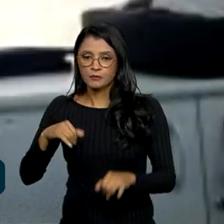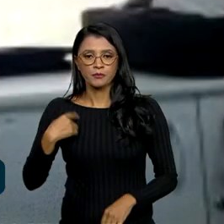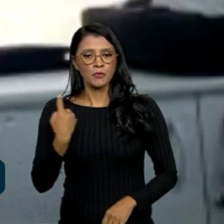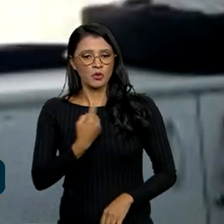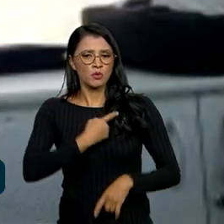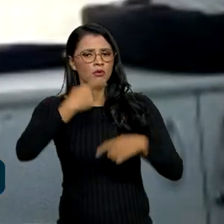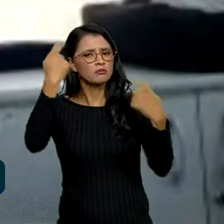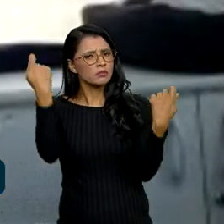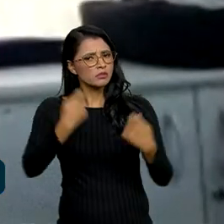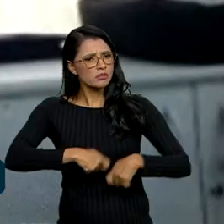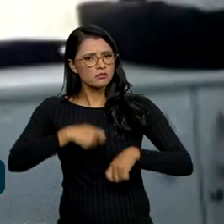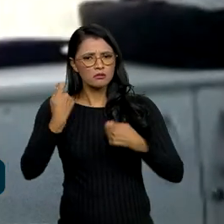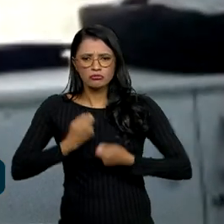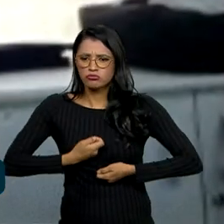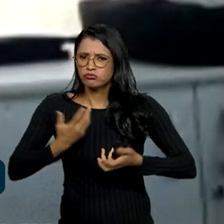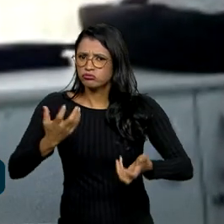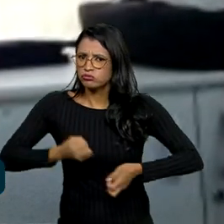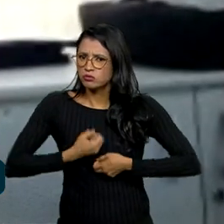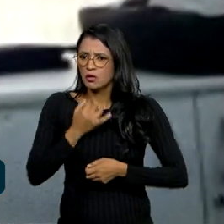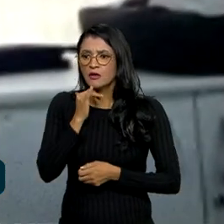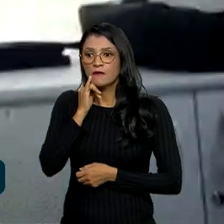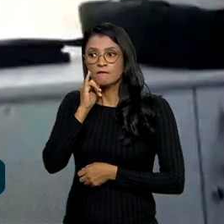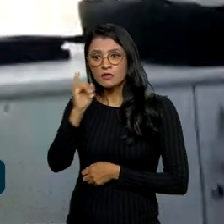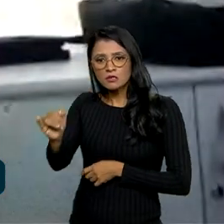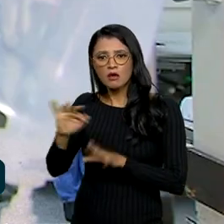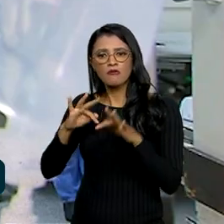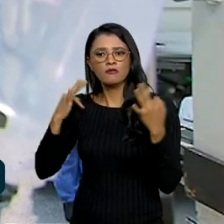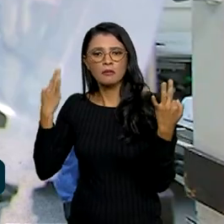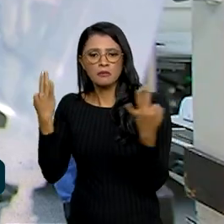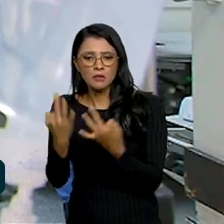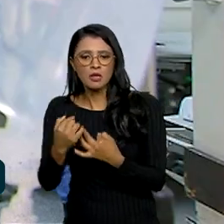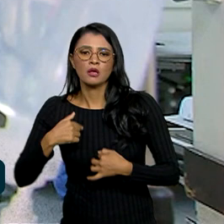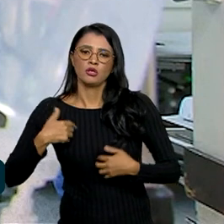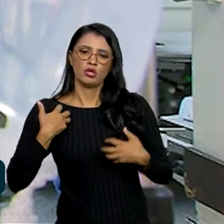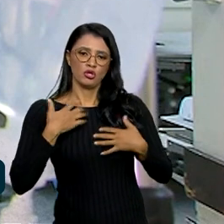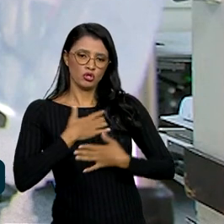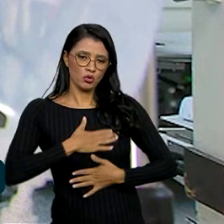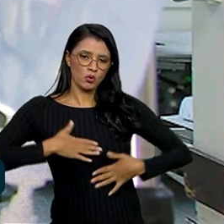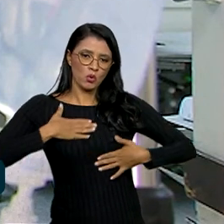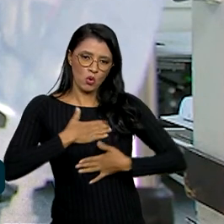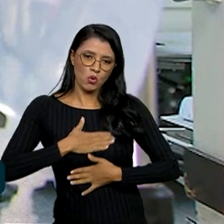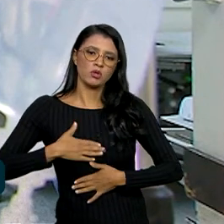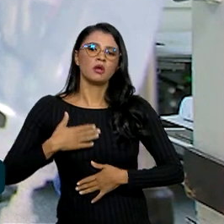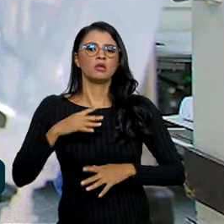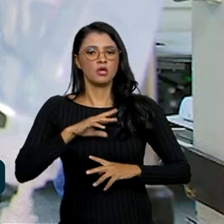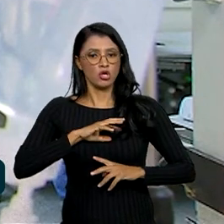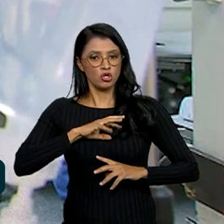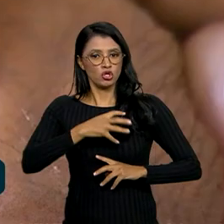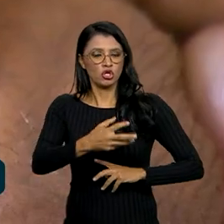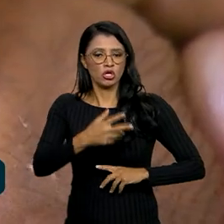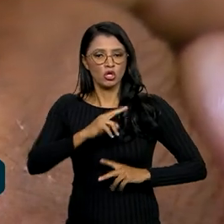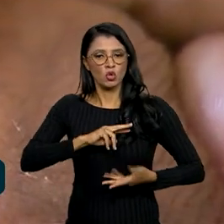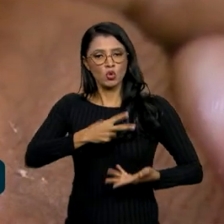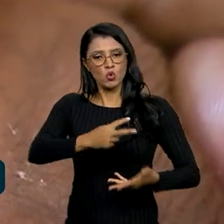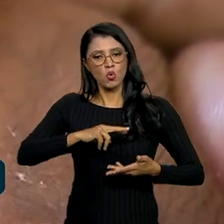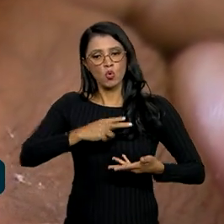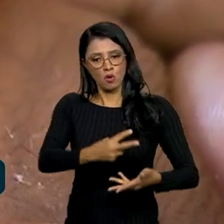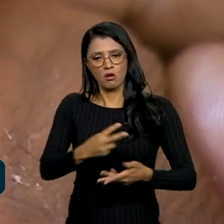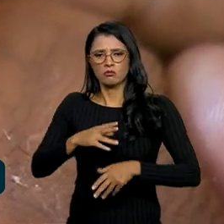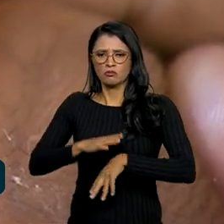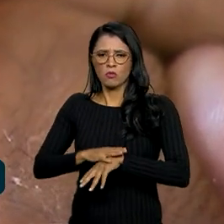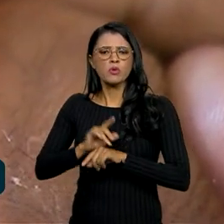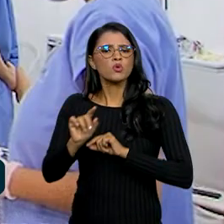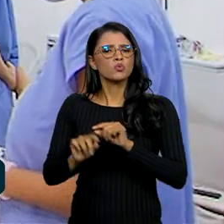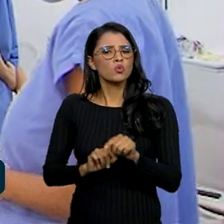precisamos nos manifestar, dizer aos nossos familiares que gostaríamos de nos tornar doadores de órgãos, para que neste